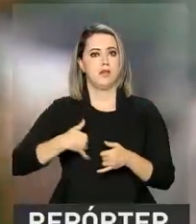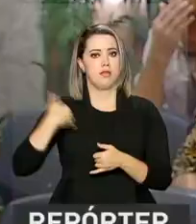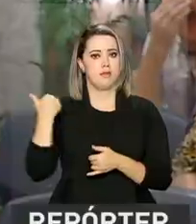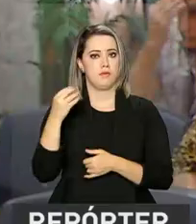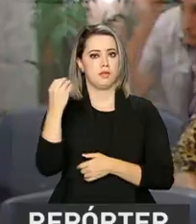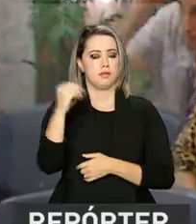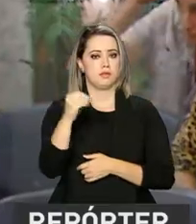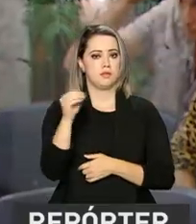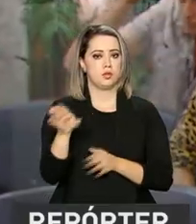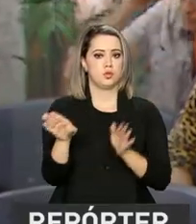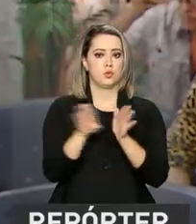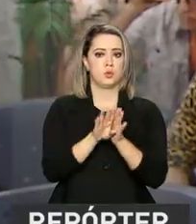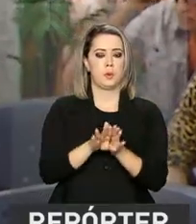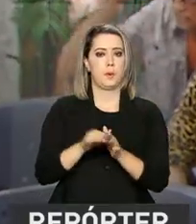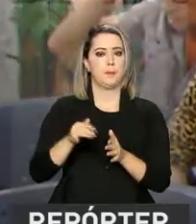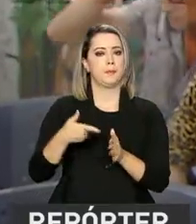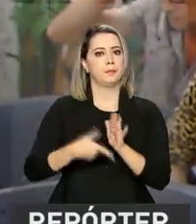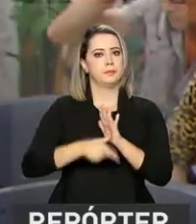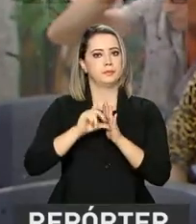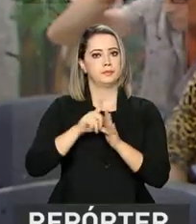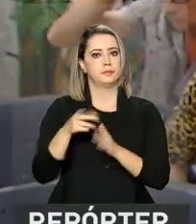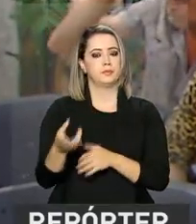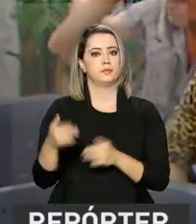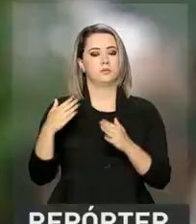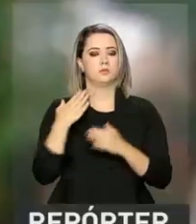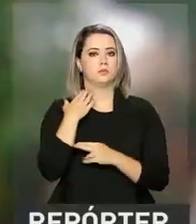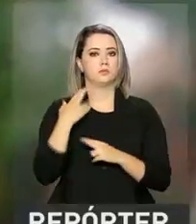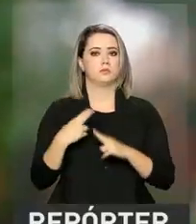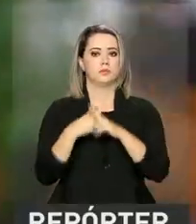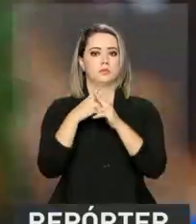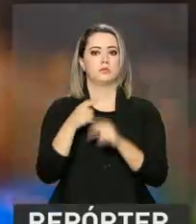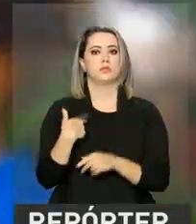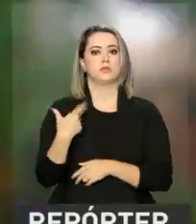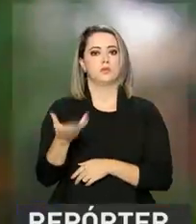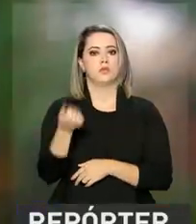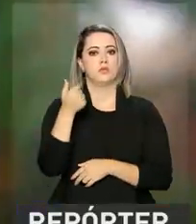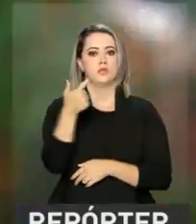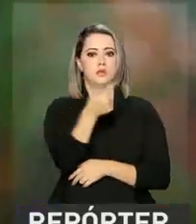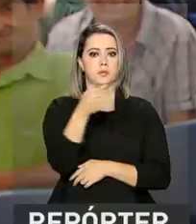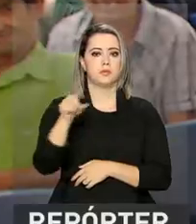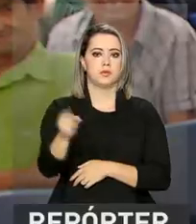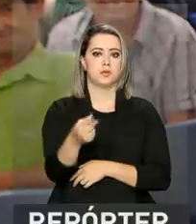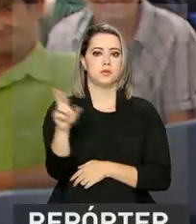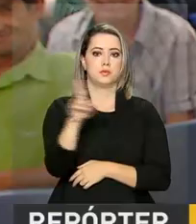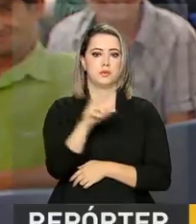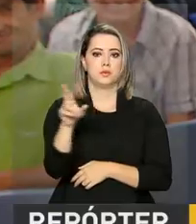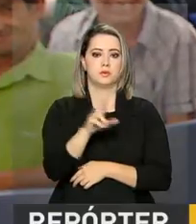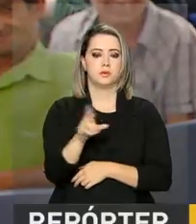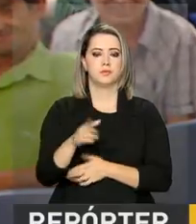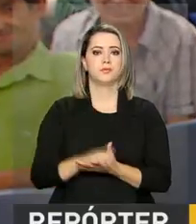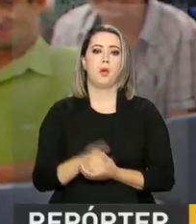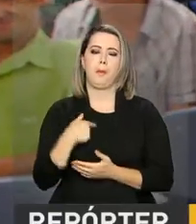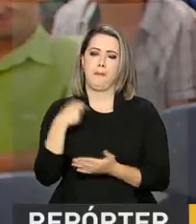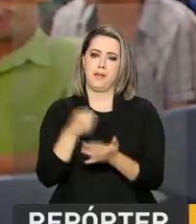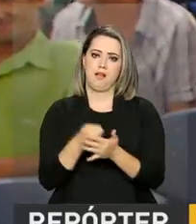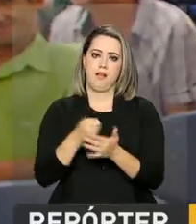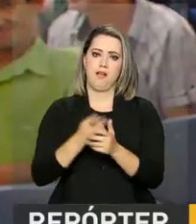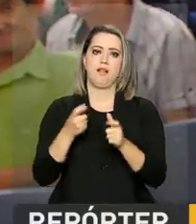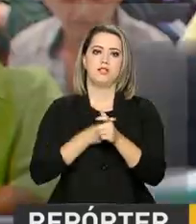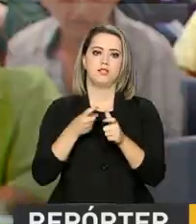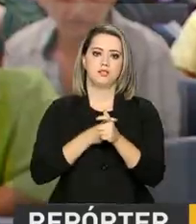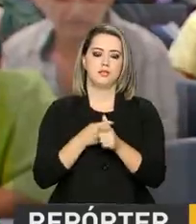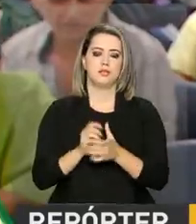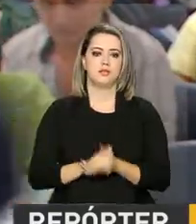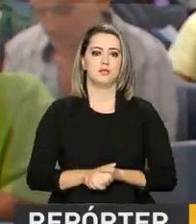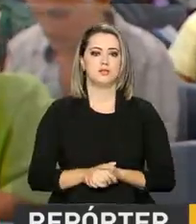outubro, chegou cedo à agência e saiu de lá com sete mil reais no bolso. Pagar as contas para poder comprar de